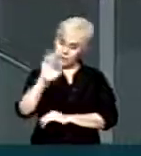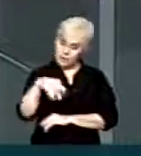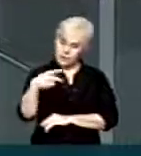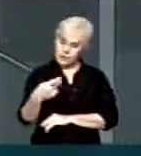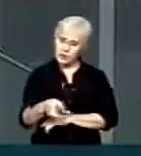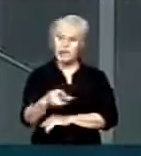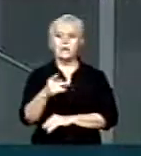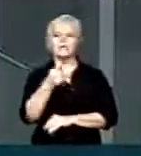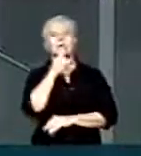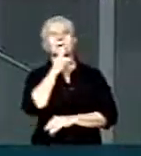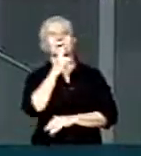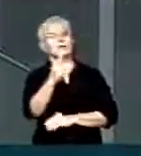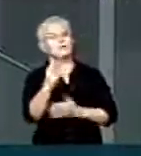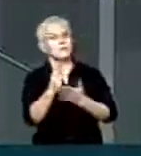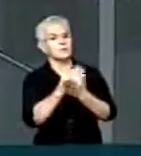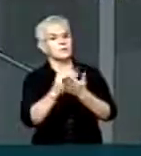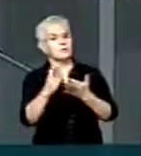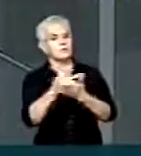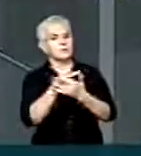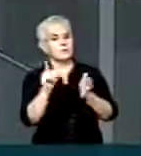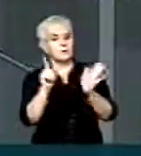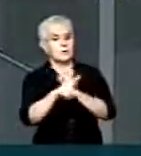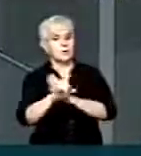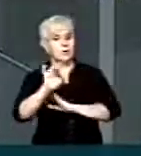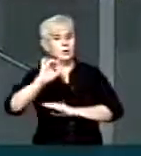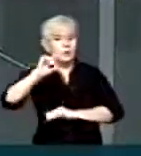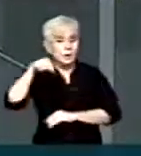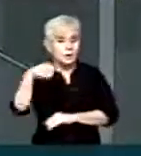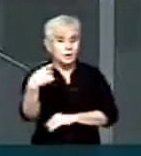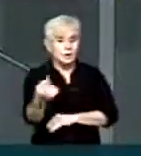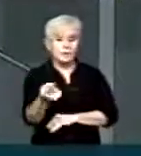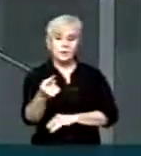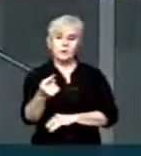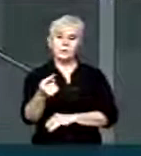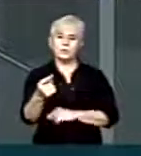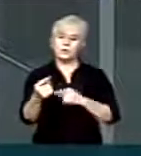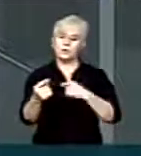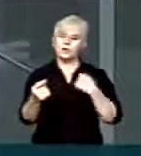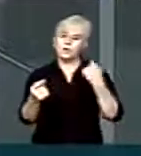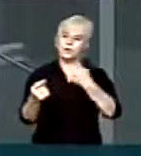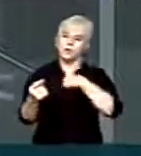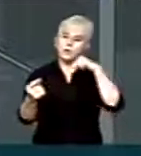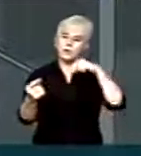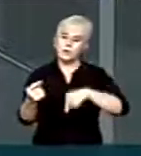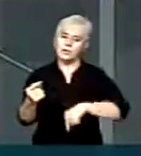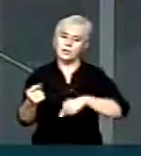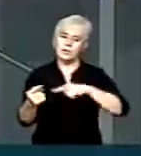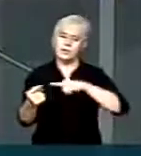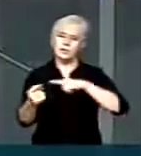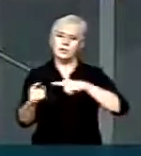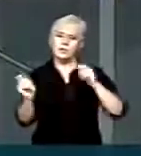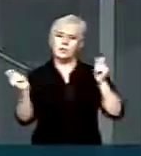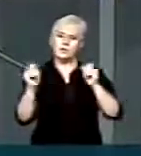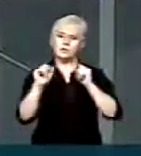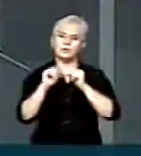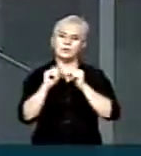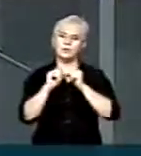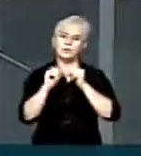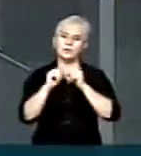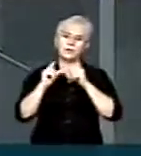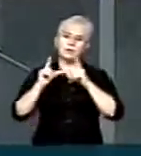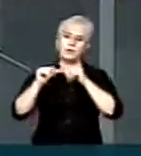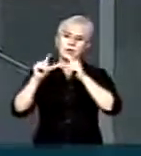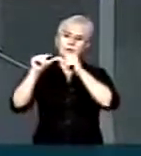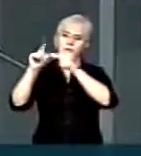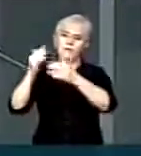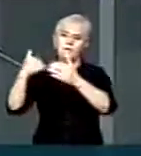fizeram necessárias E só depois disso É que nós podemos ter elementos ou não Para fazer uma viagem dessa Até